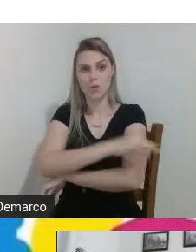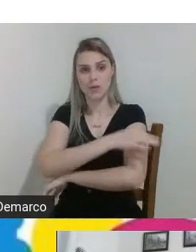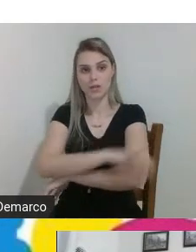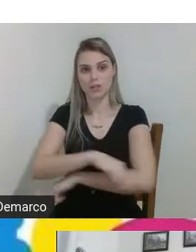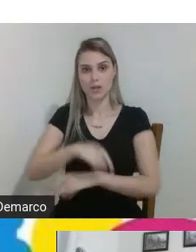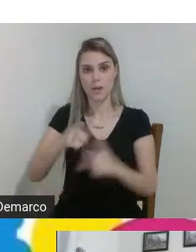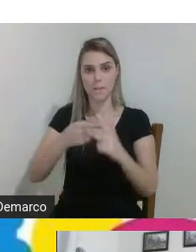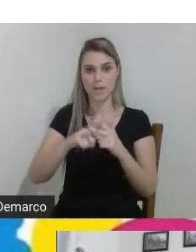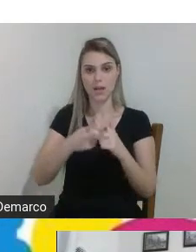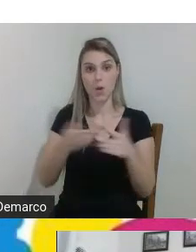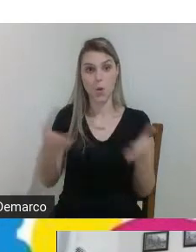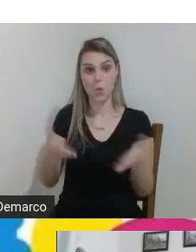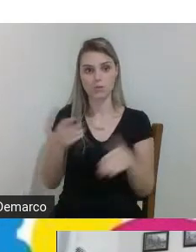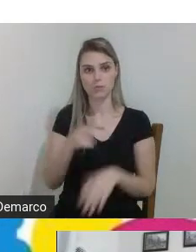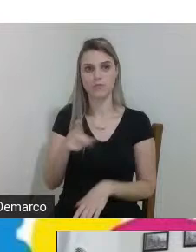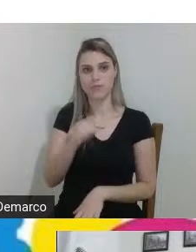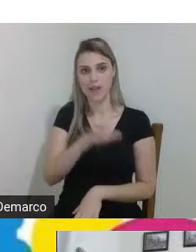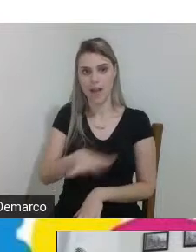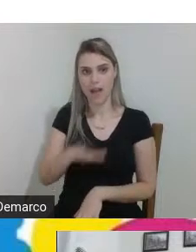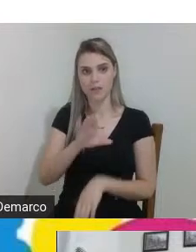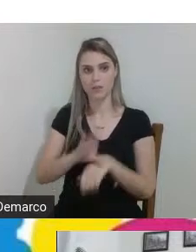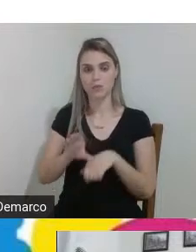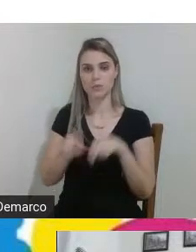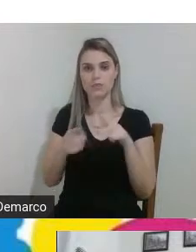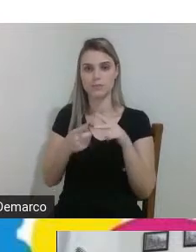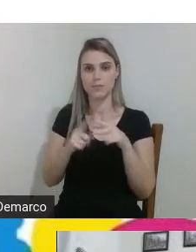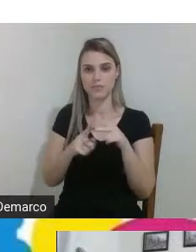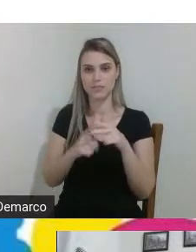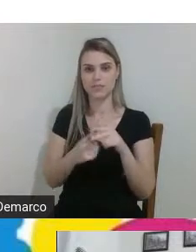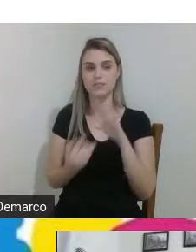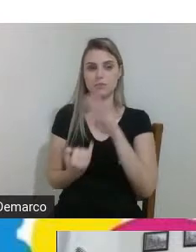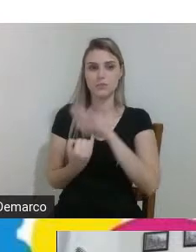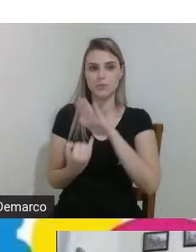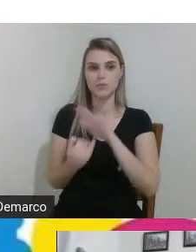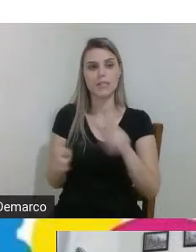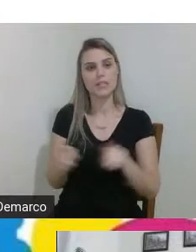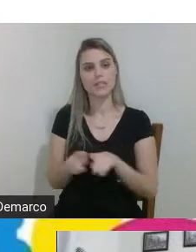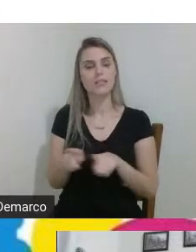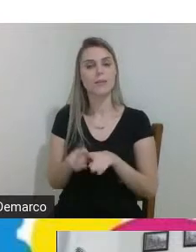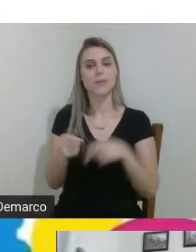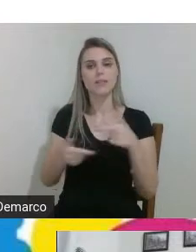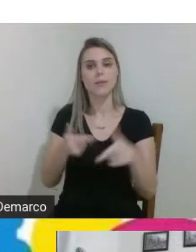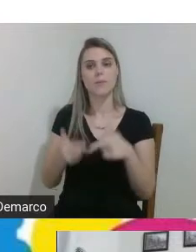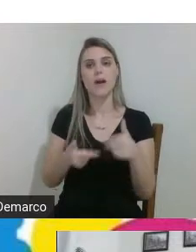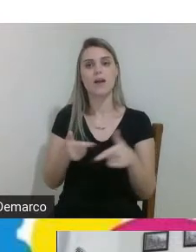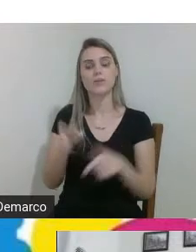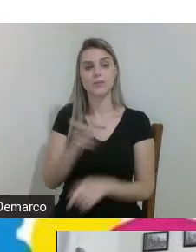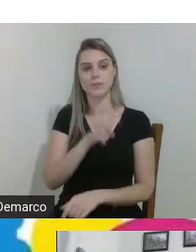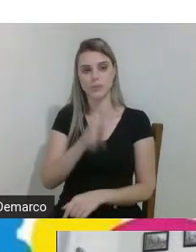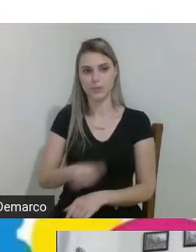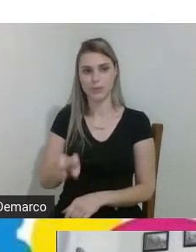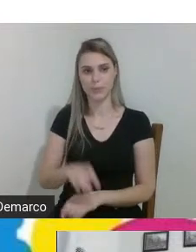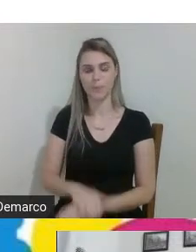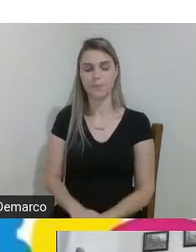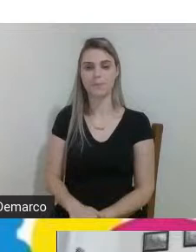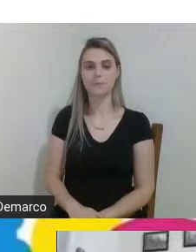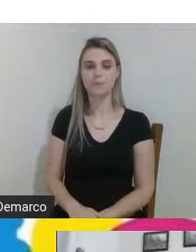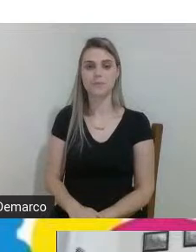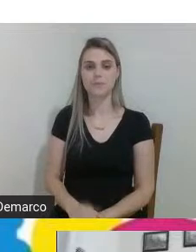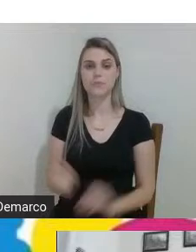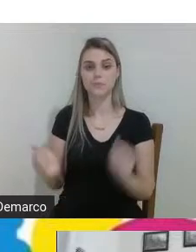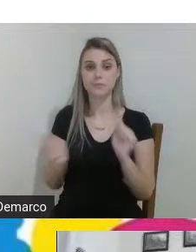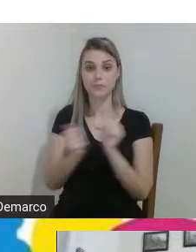sou engenheiro mecânico atualmente eu sou docente aqui da área da mecânica no Instituto Federal e atuo aqui no campus